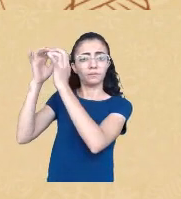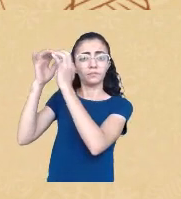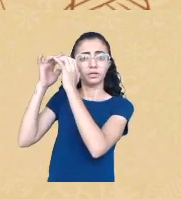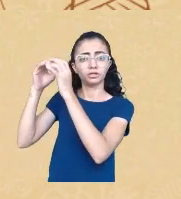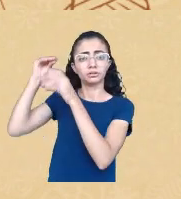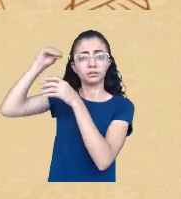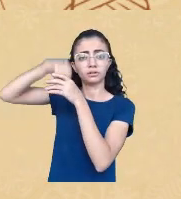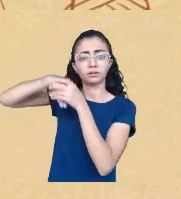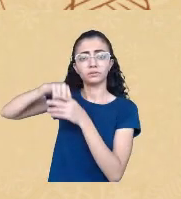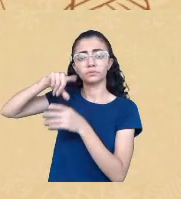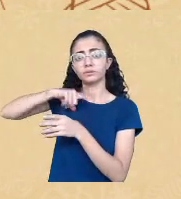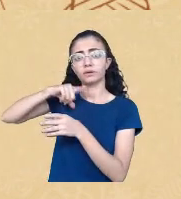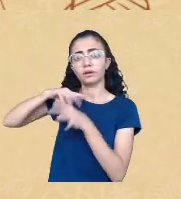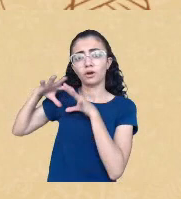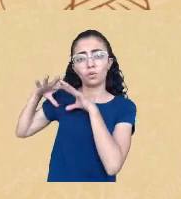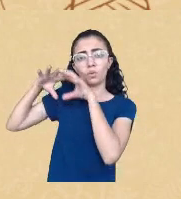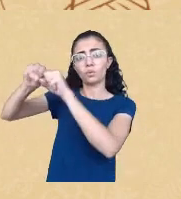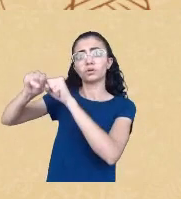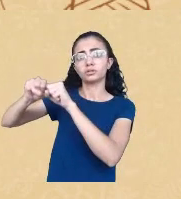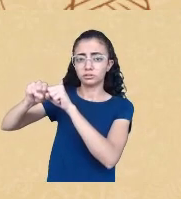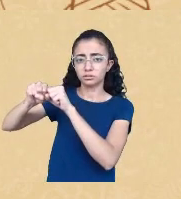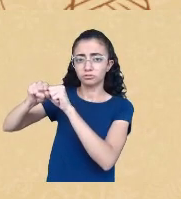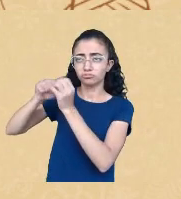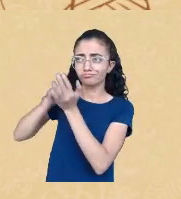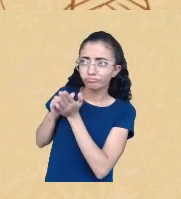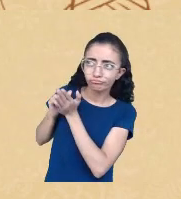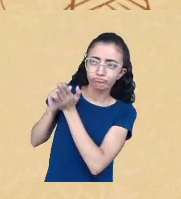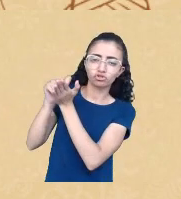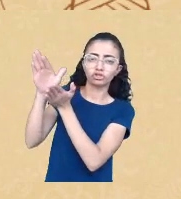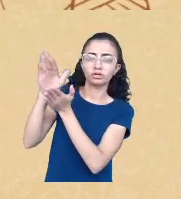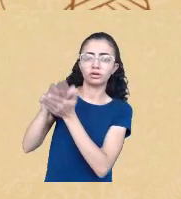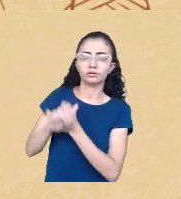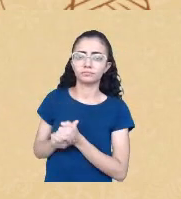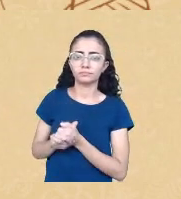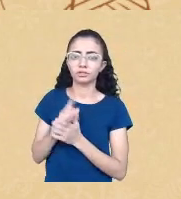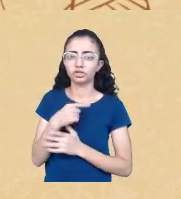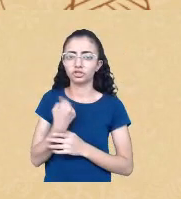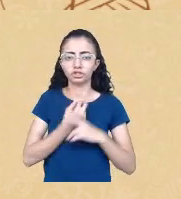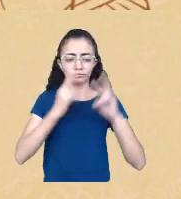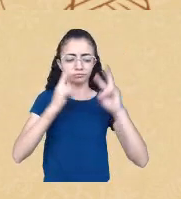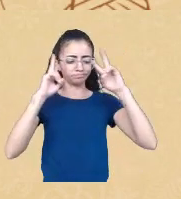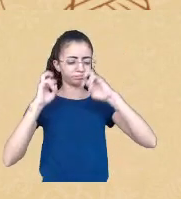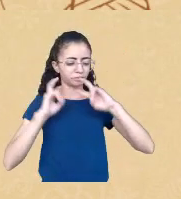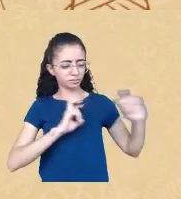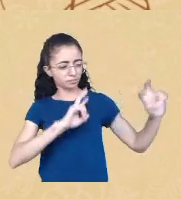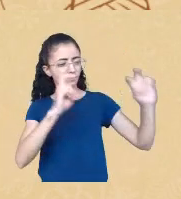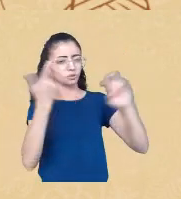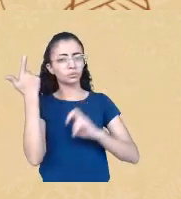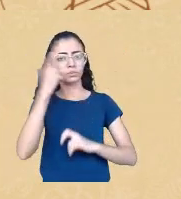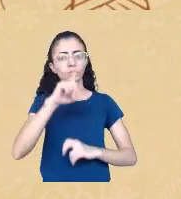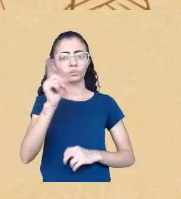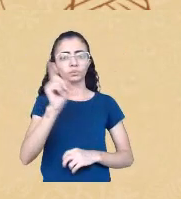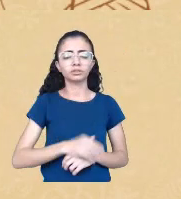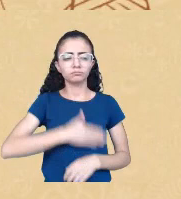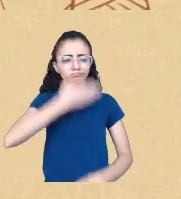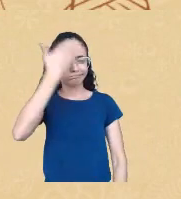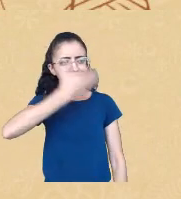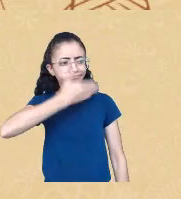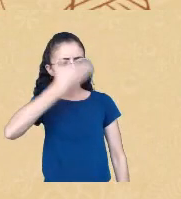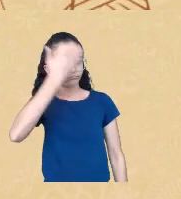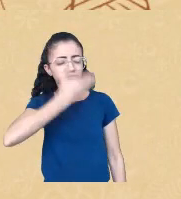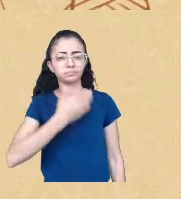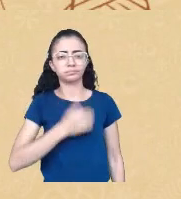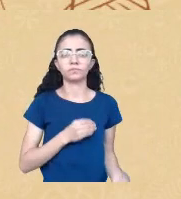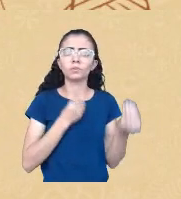interlocução que não consegue nos enxergar como é que nós podemos realizar isso